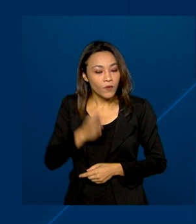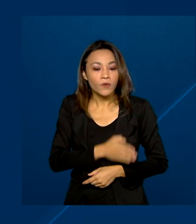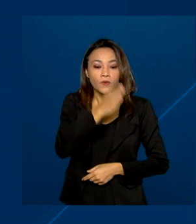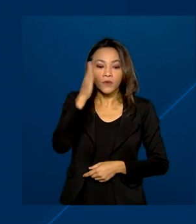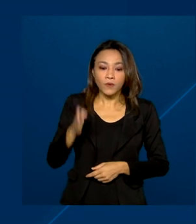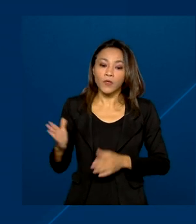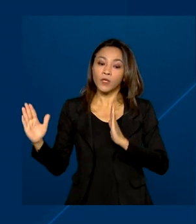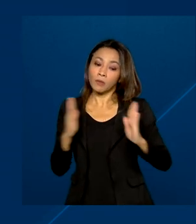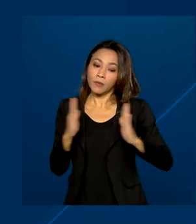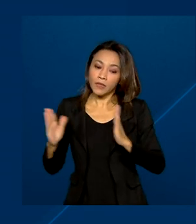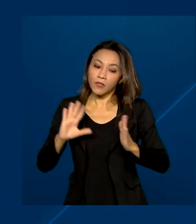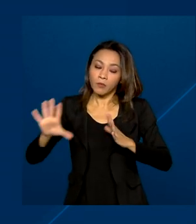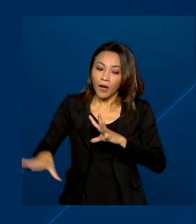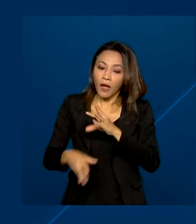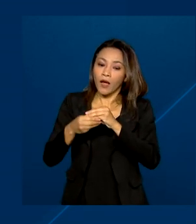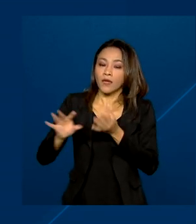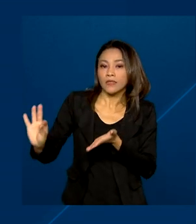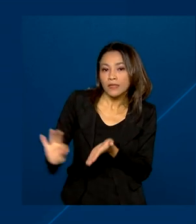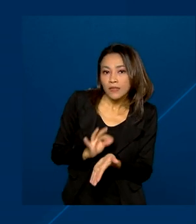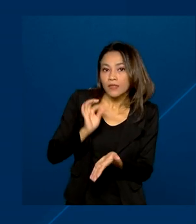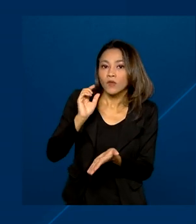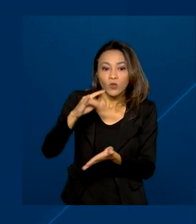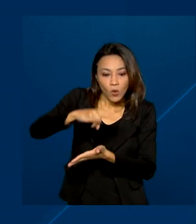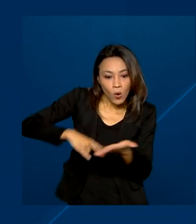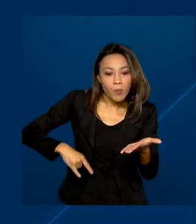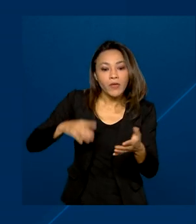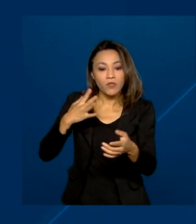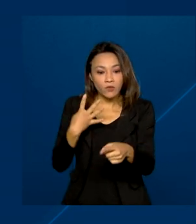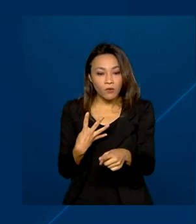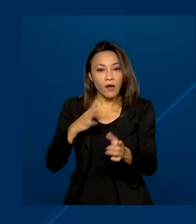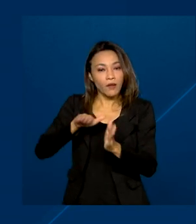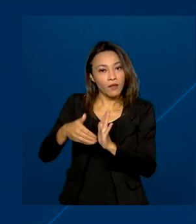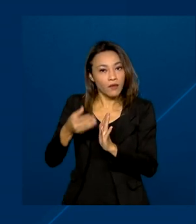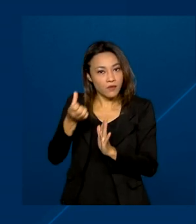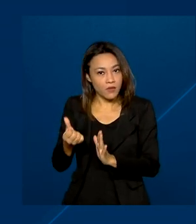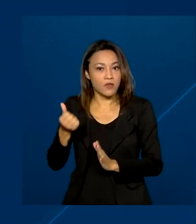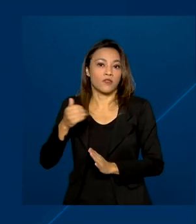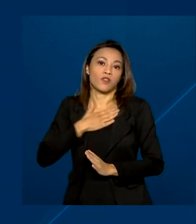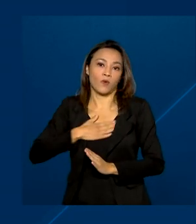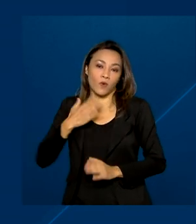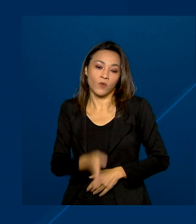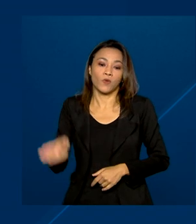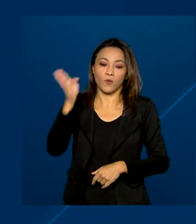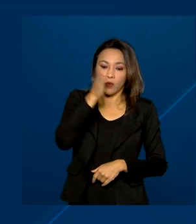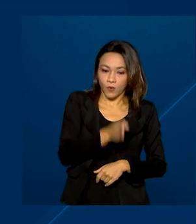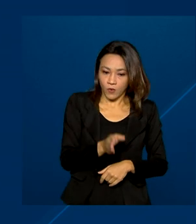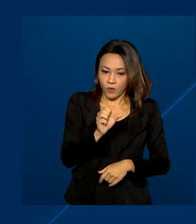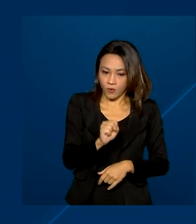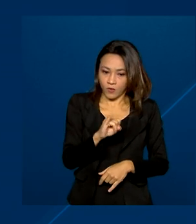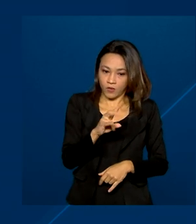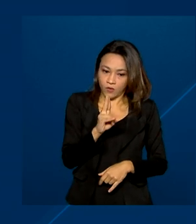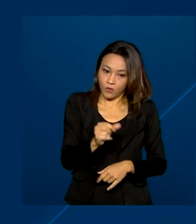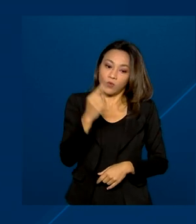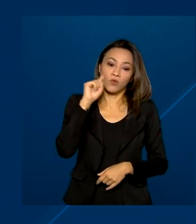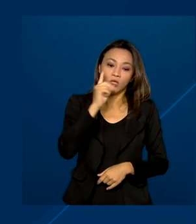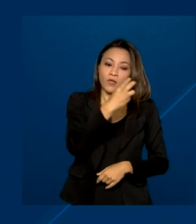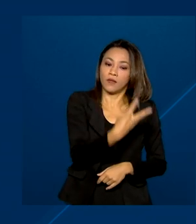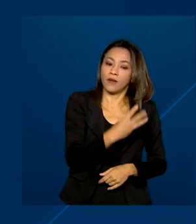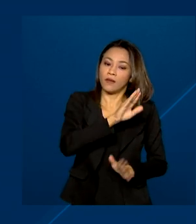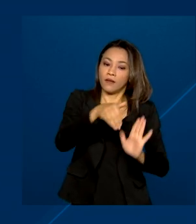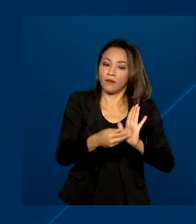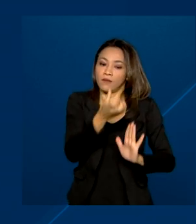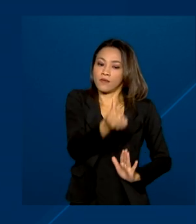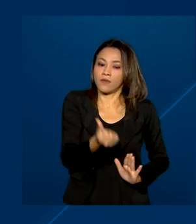complementação da inscrição será de 4 a 6 de agosto. O Sisu vai abrir inscrições de 3 a 6 de agosto.